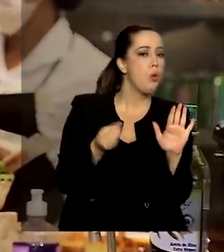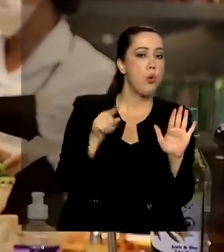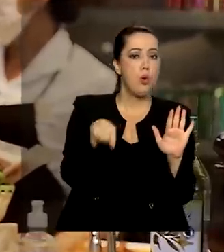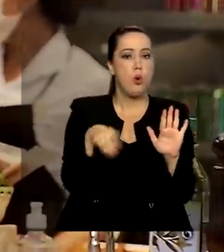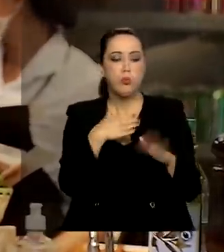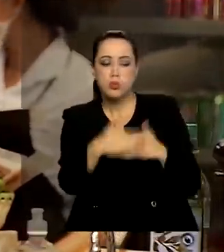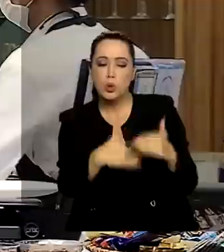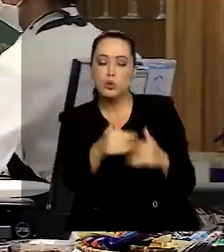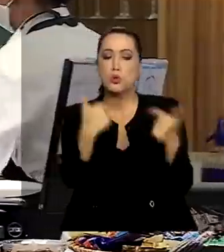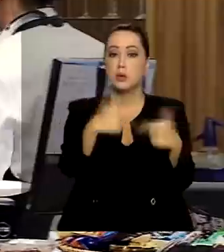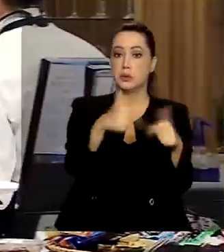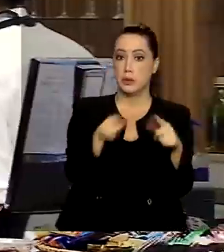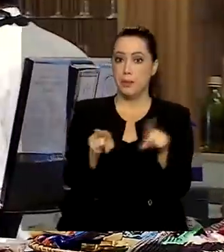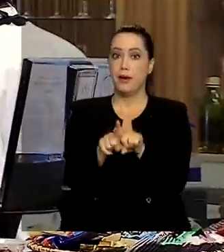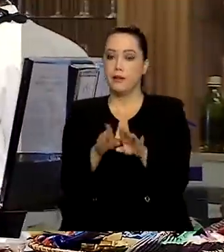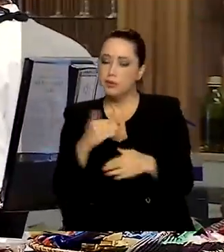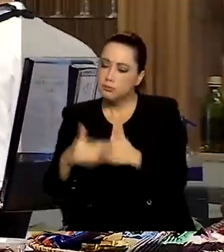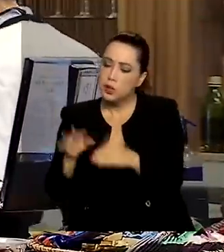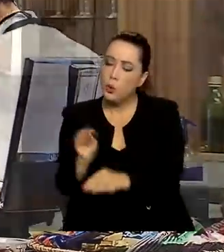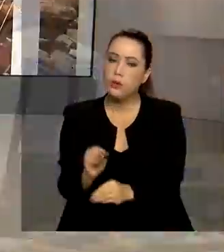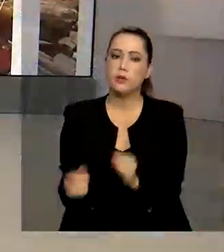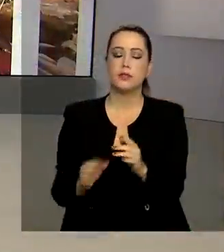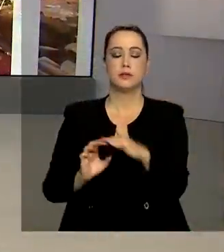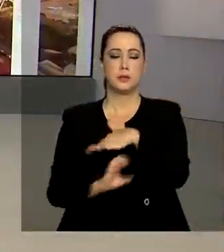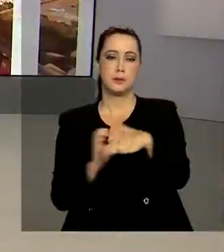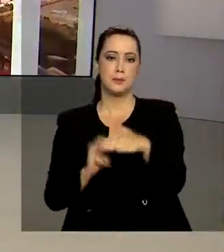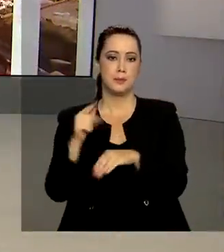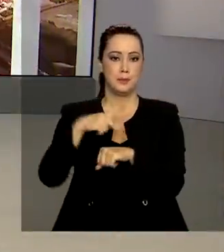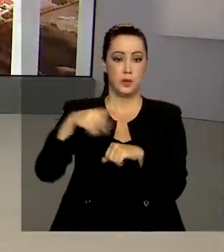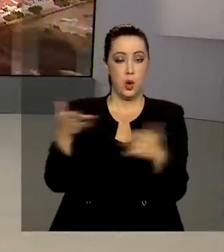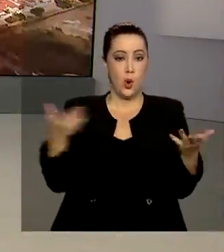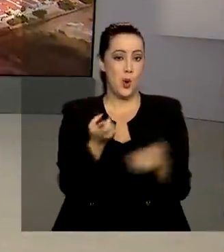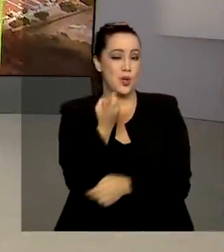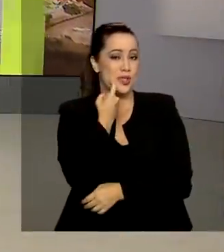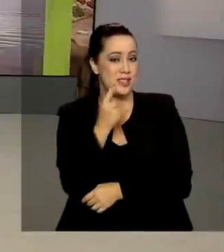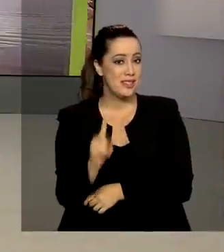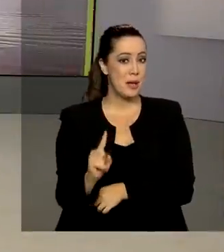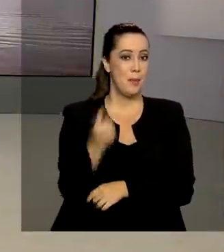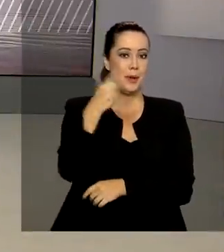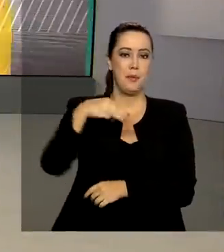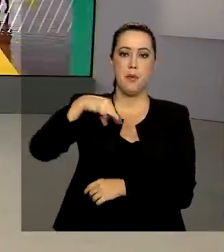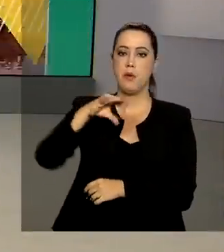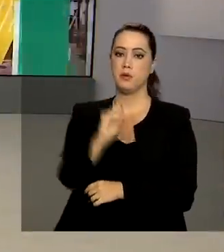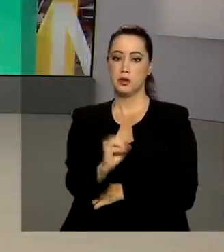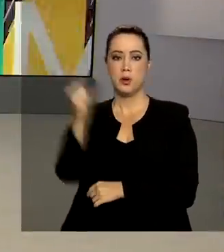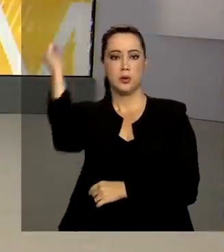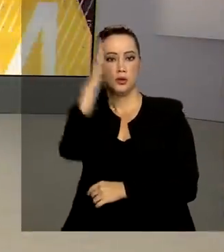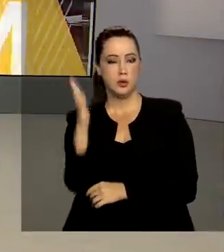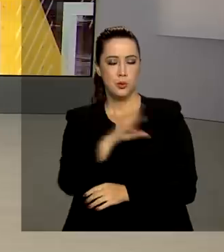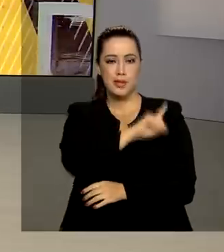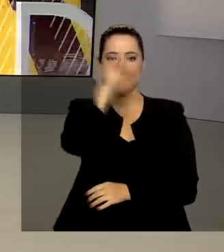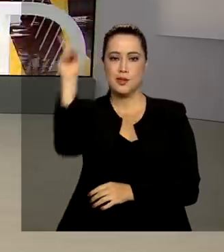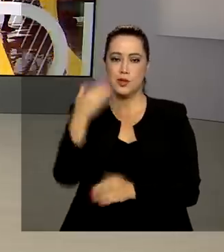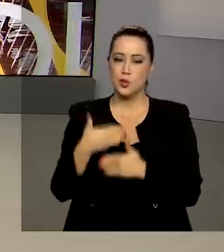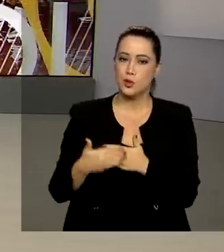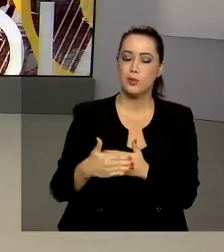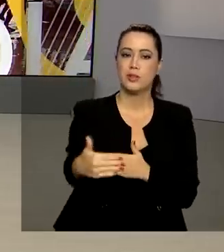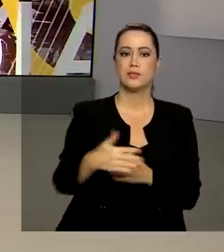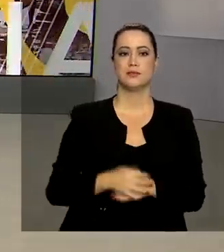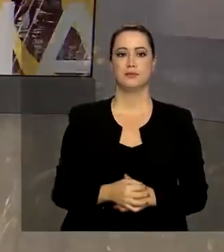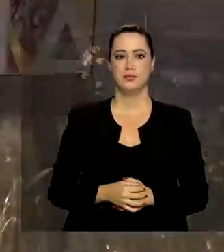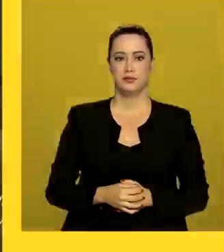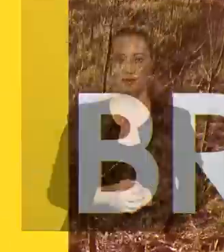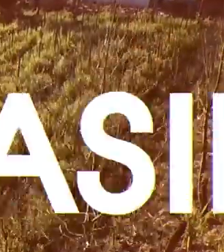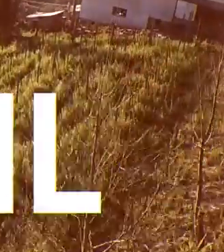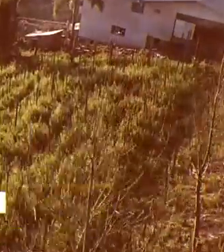empregos e empresas no país. Hoje é sexta-feira, 1º de maio. O Brasil em Dia começa agora.